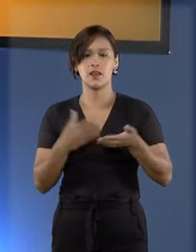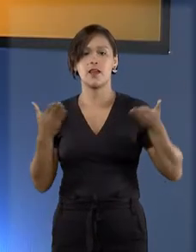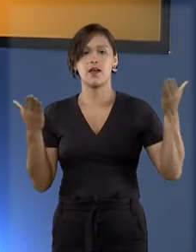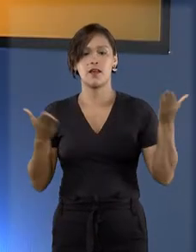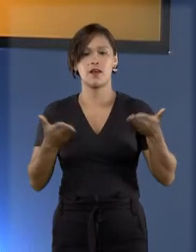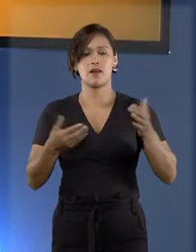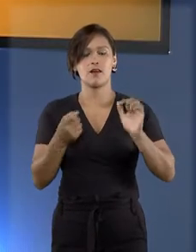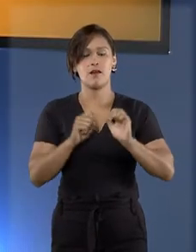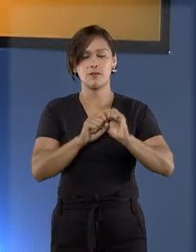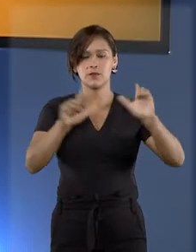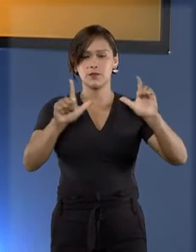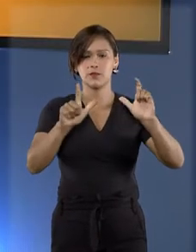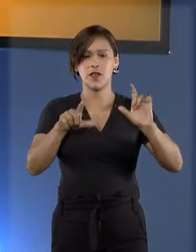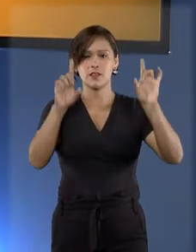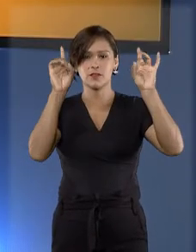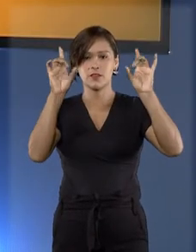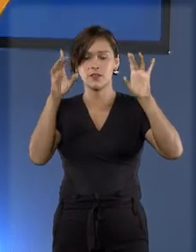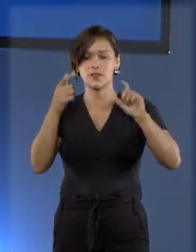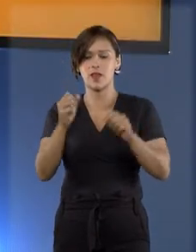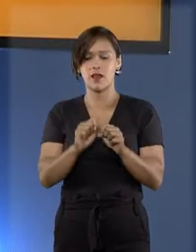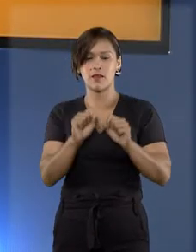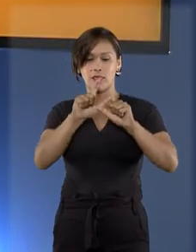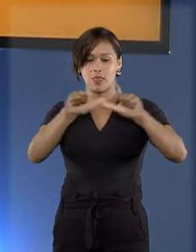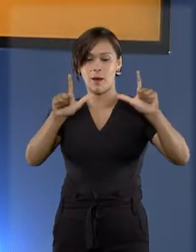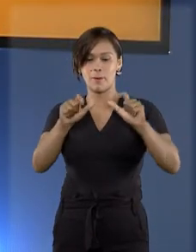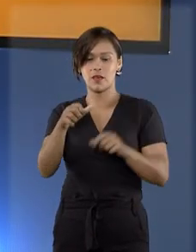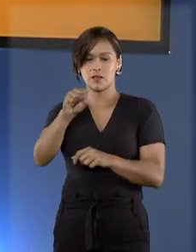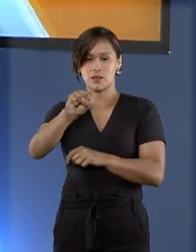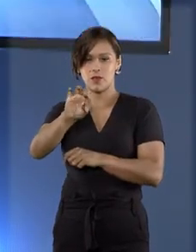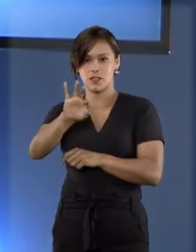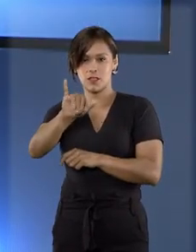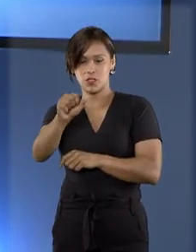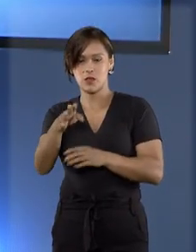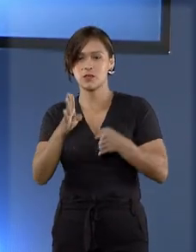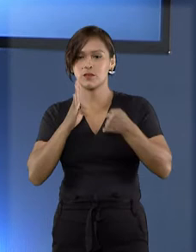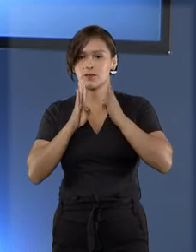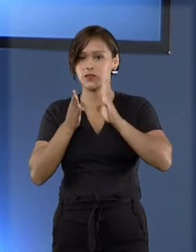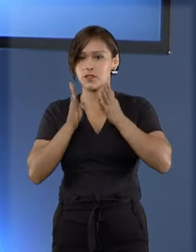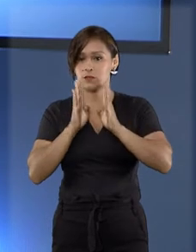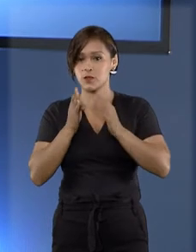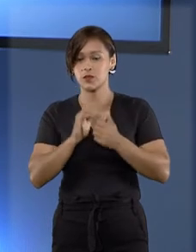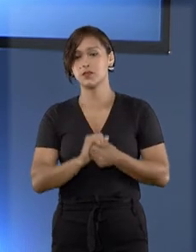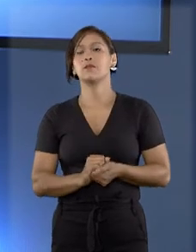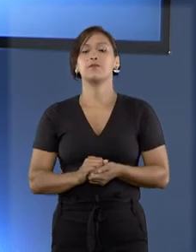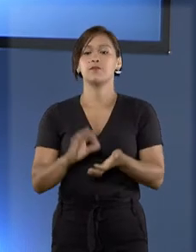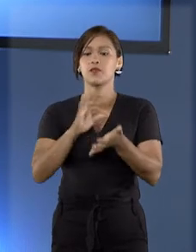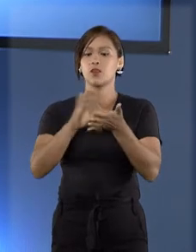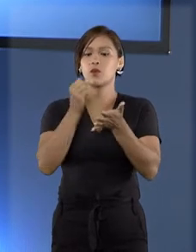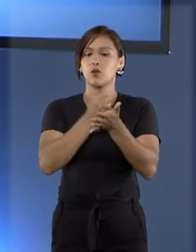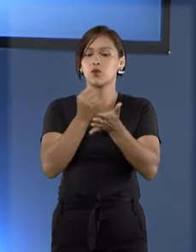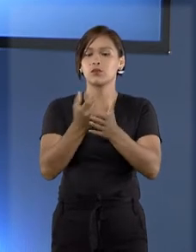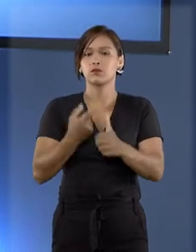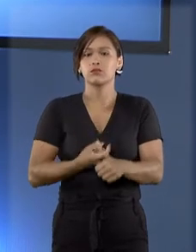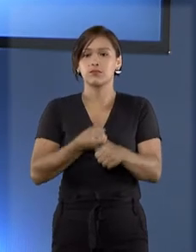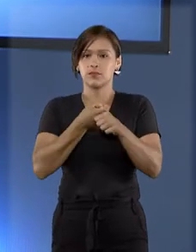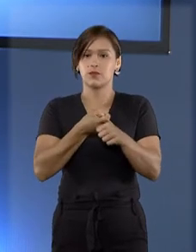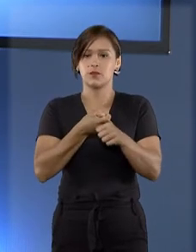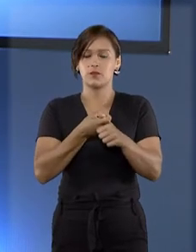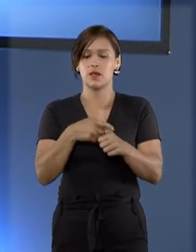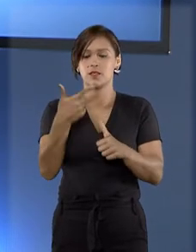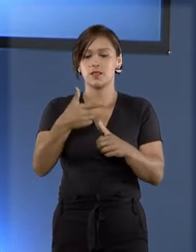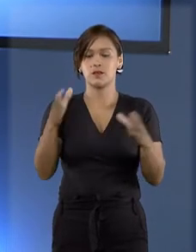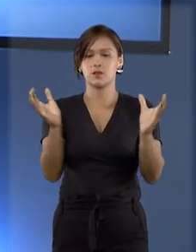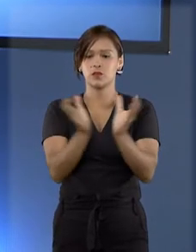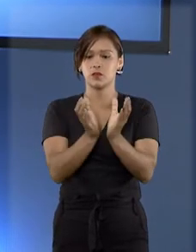Agora vamos ver uma decisão de destaque na página do STJ no Facebook. Contrato suspenso,